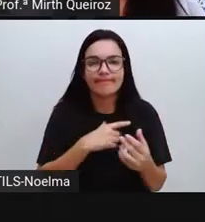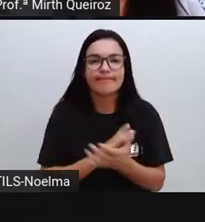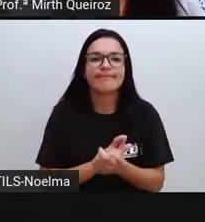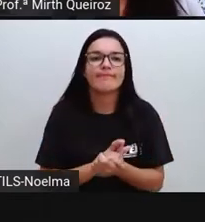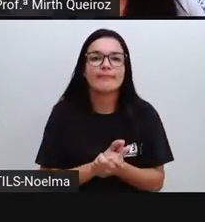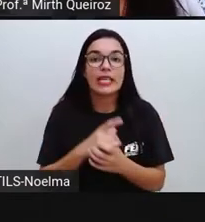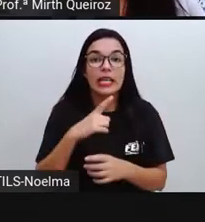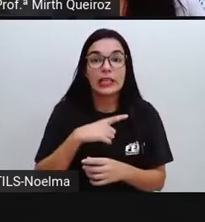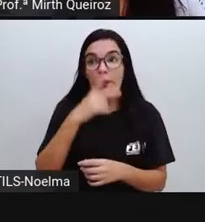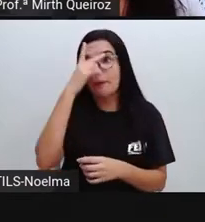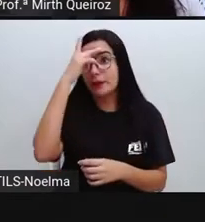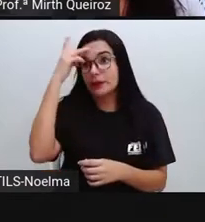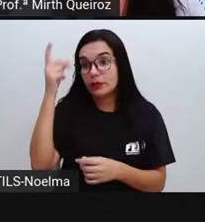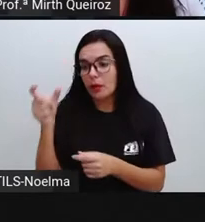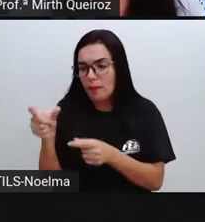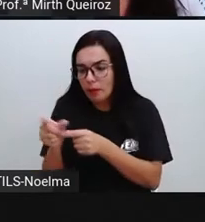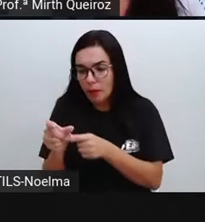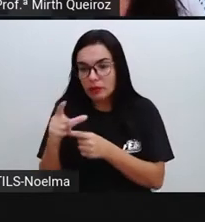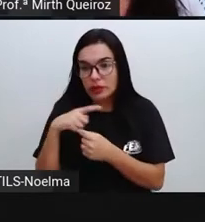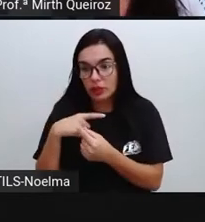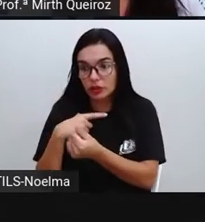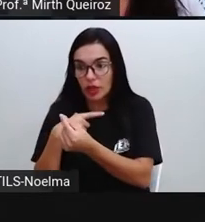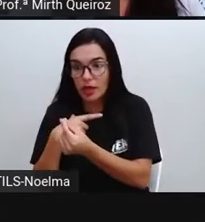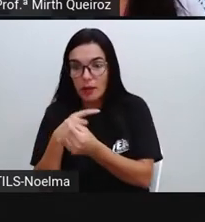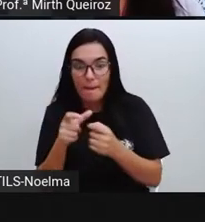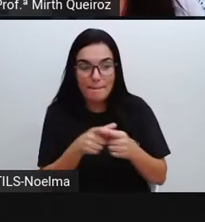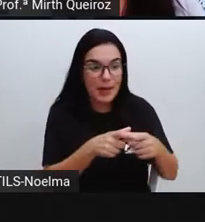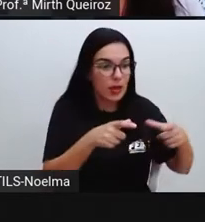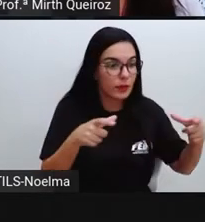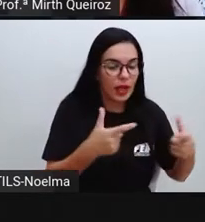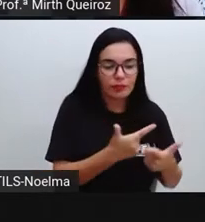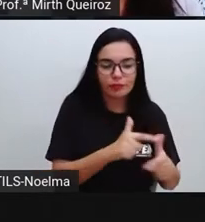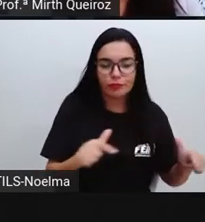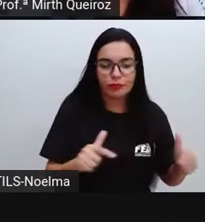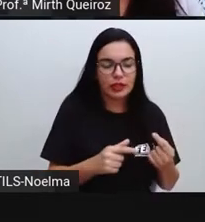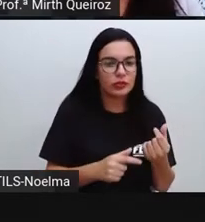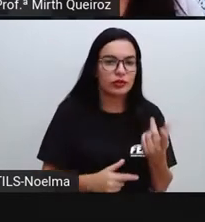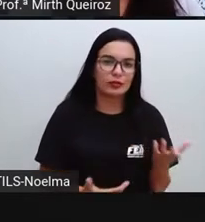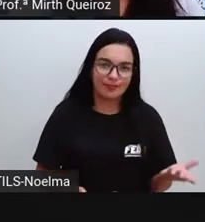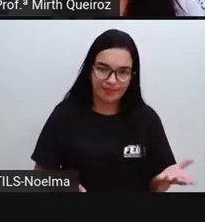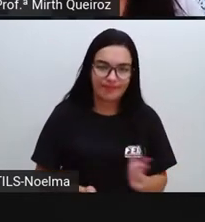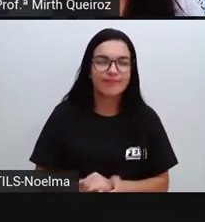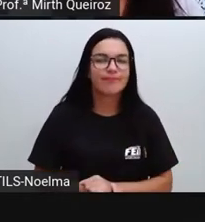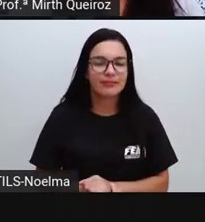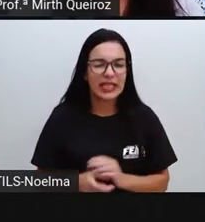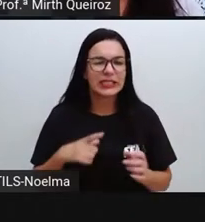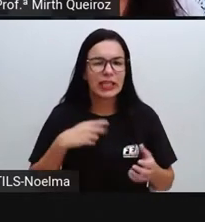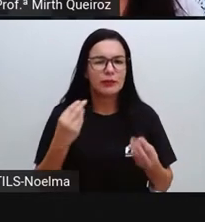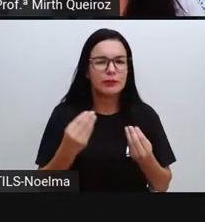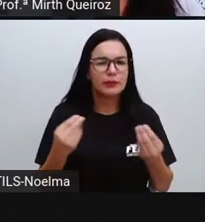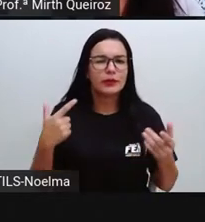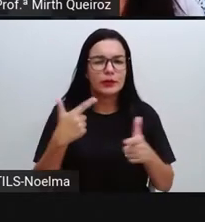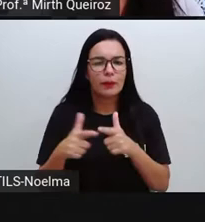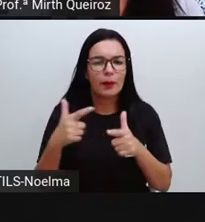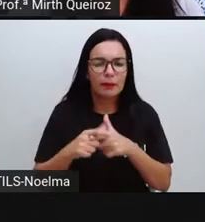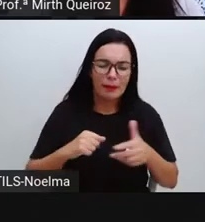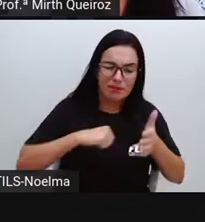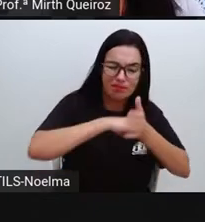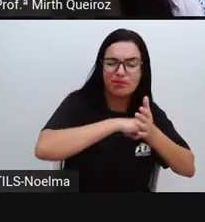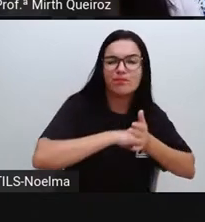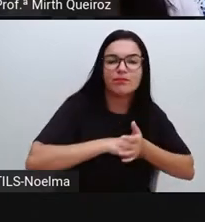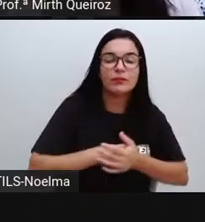nada ou tem muito pouco. Dentre outros problemas aí enfrentados aí nas cidades. Ao